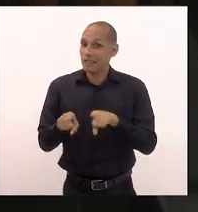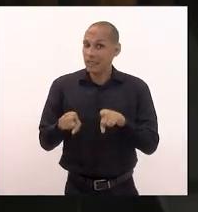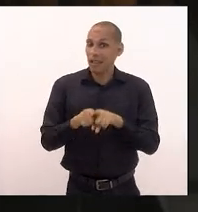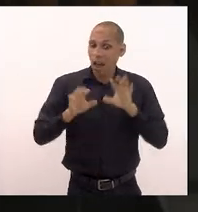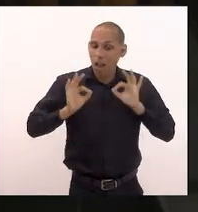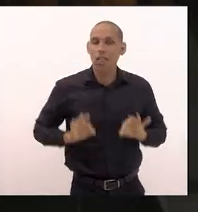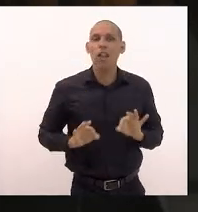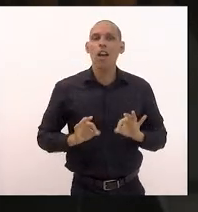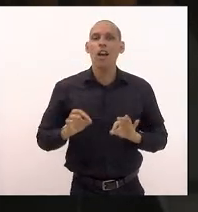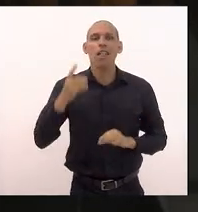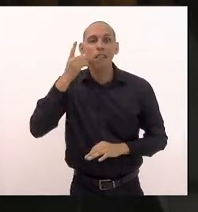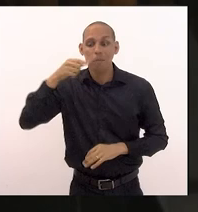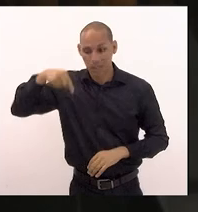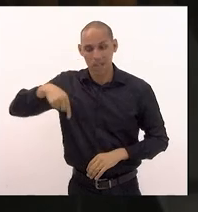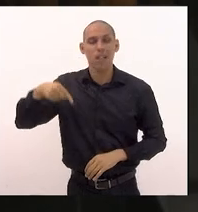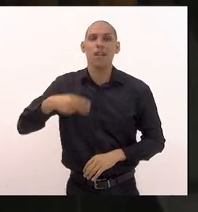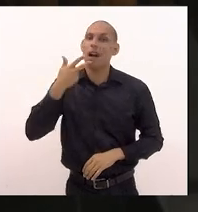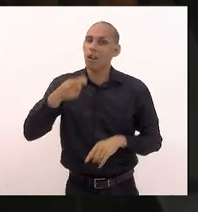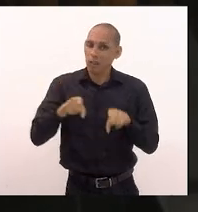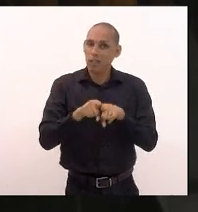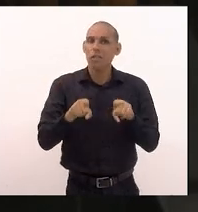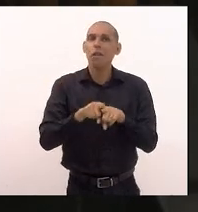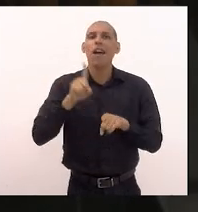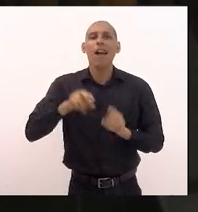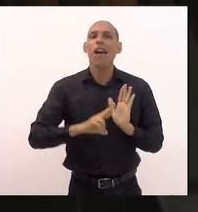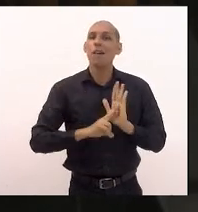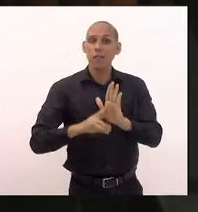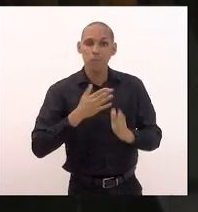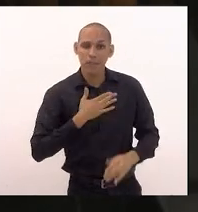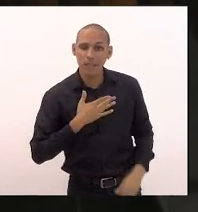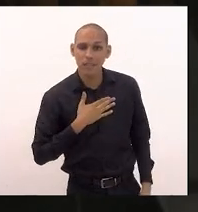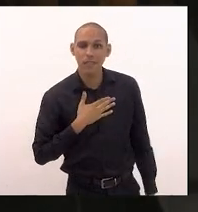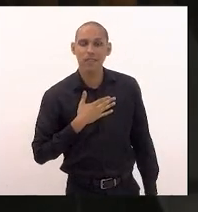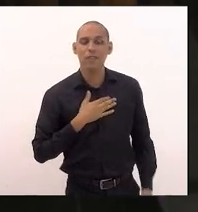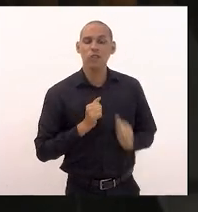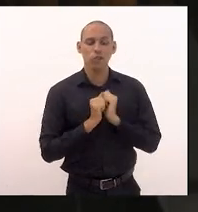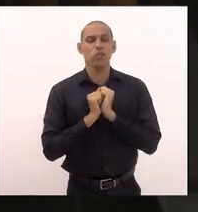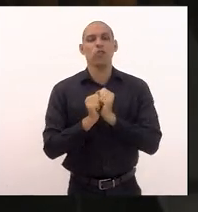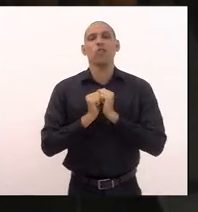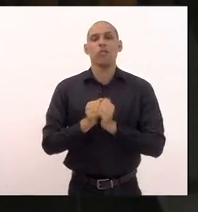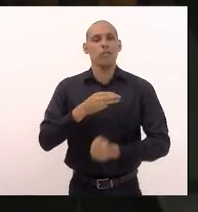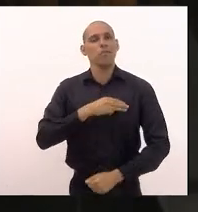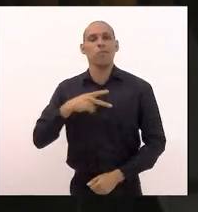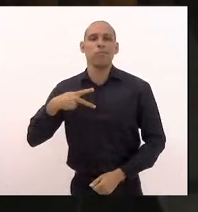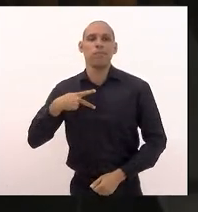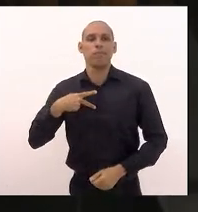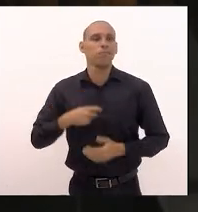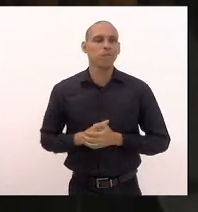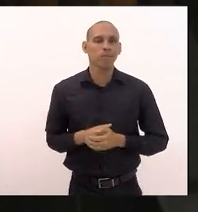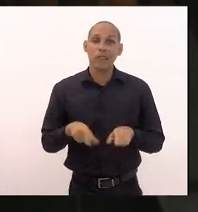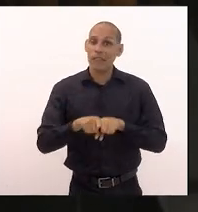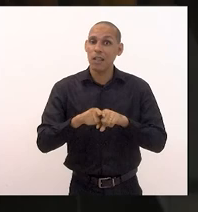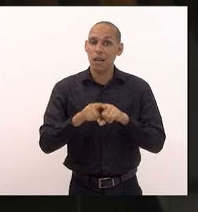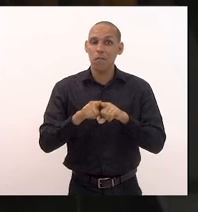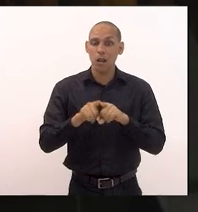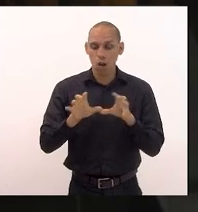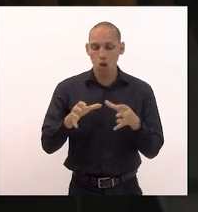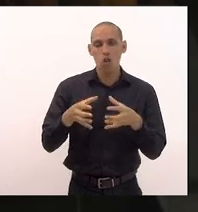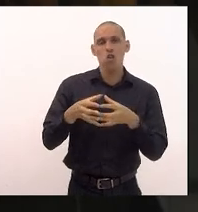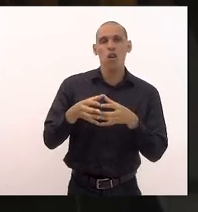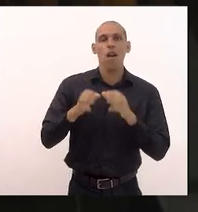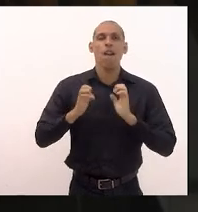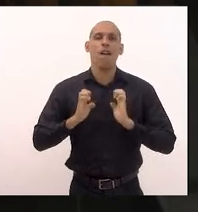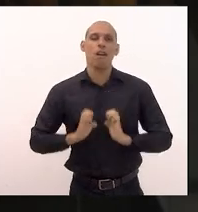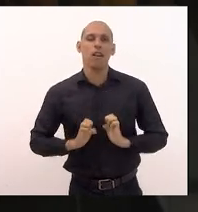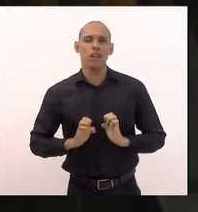por uma deputada dessa casa que é objeto de uma representação minha junto ao ministério público e ao conselho de ética dessa casa porque não